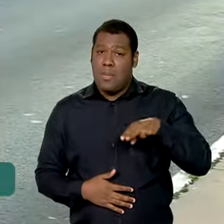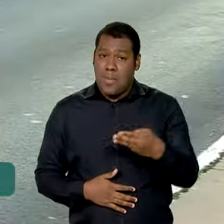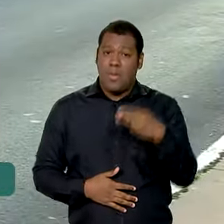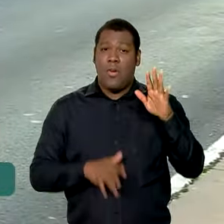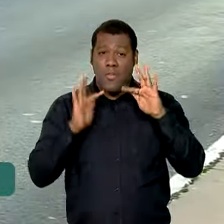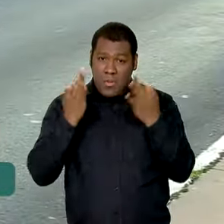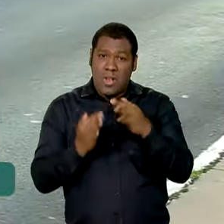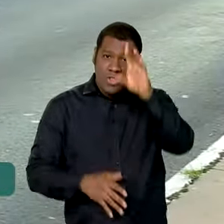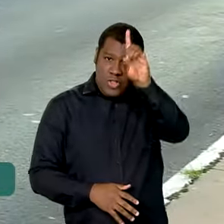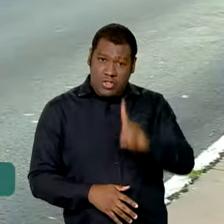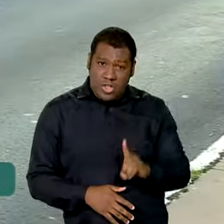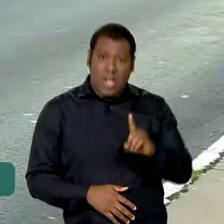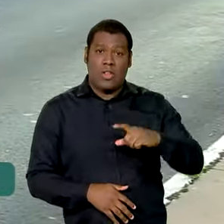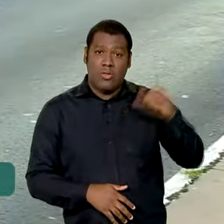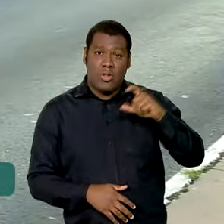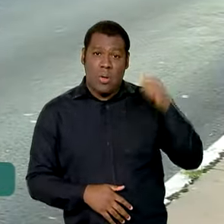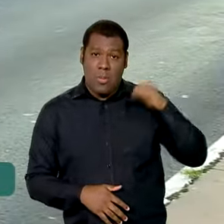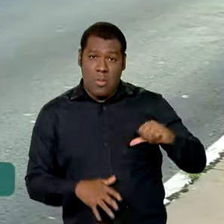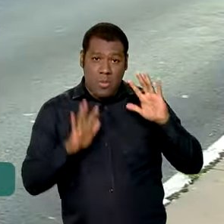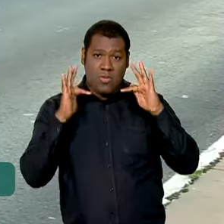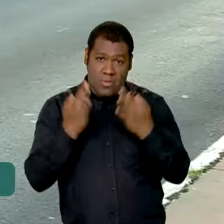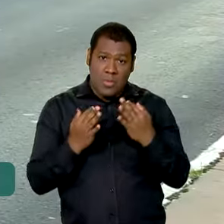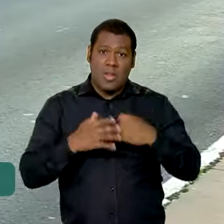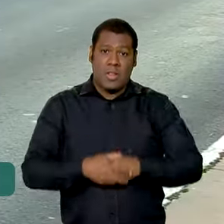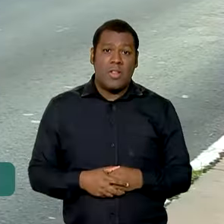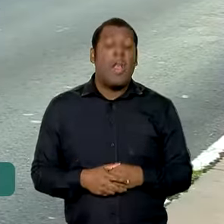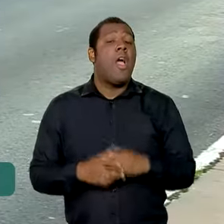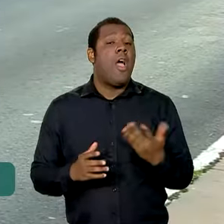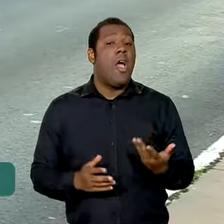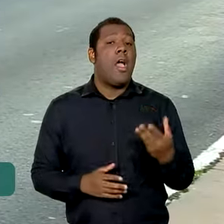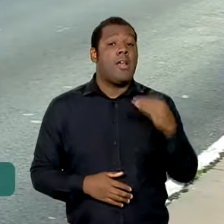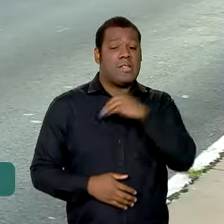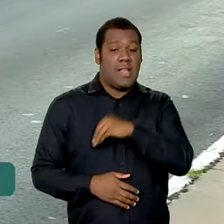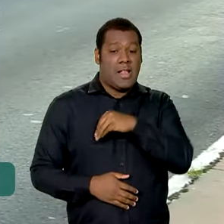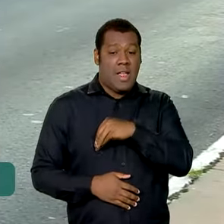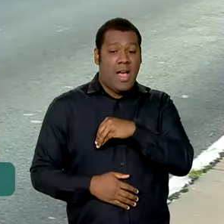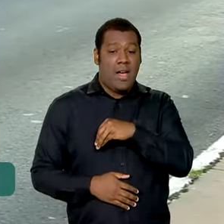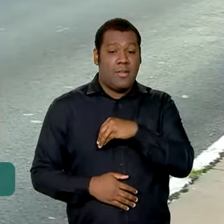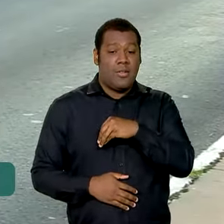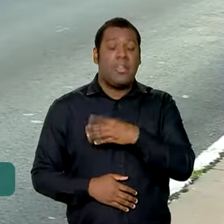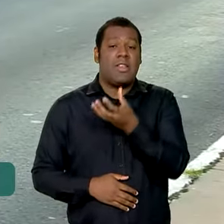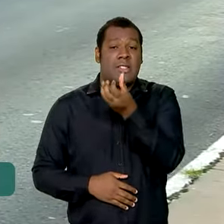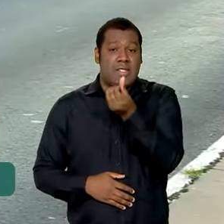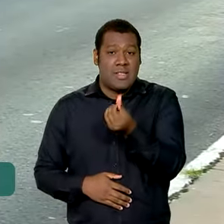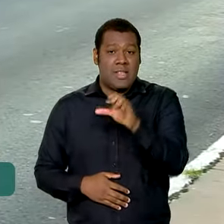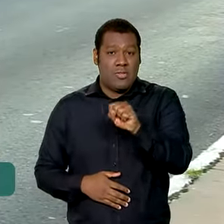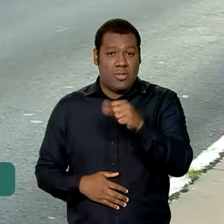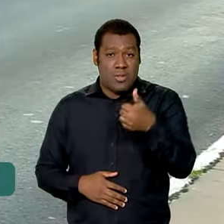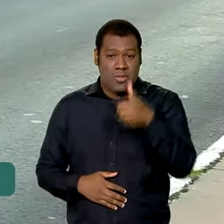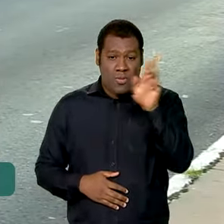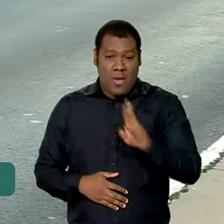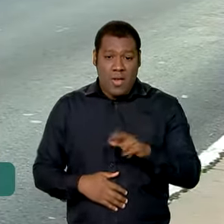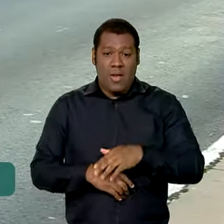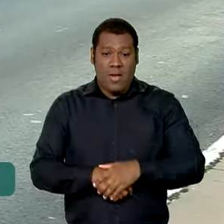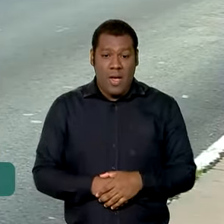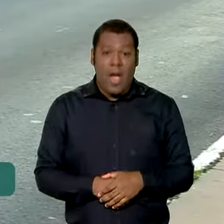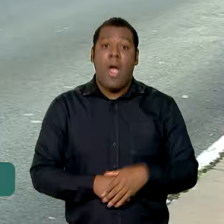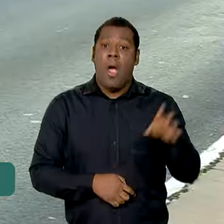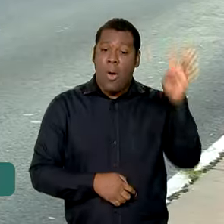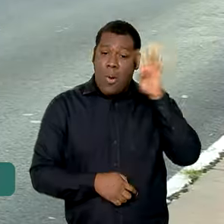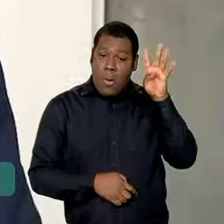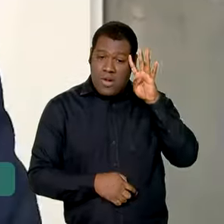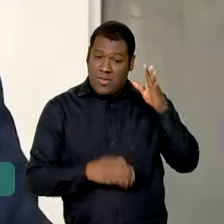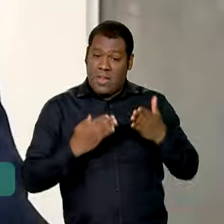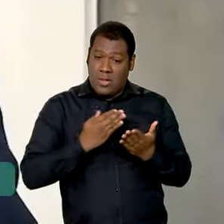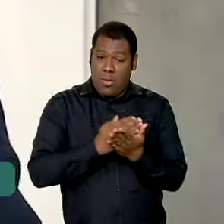este mês, que tem o valor médio de 681 reais. O calendário de pagamentos tem início nesta quarta